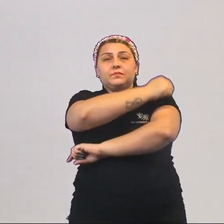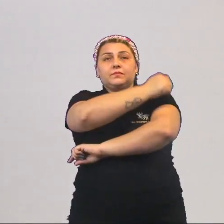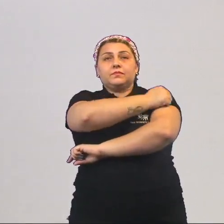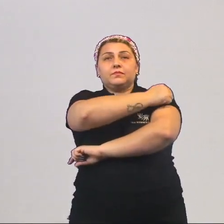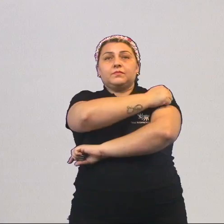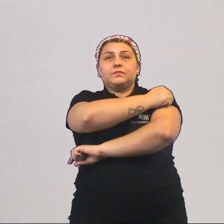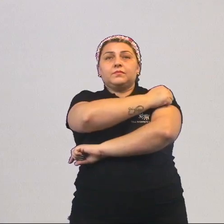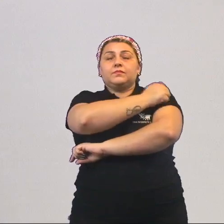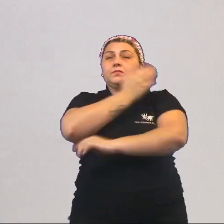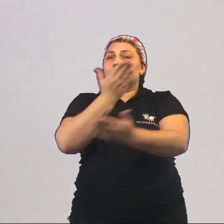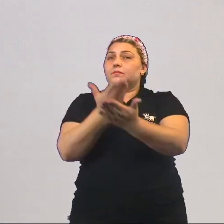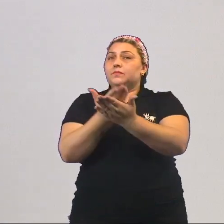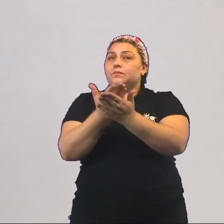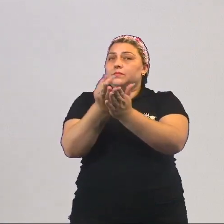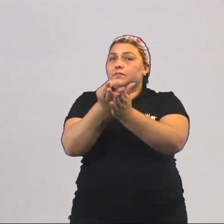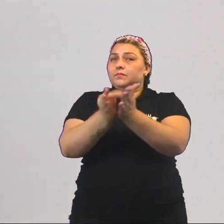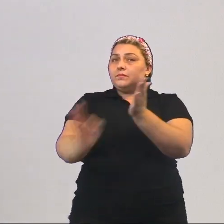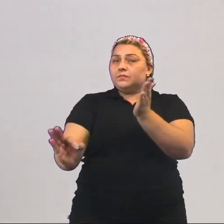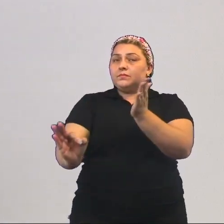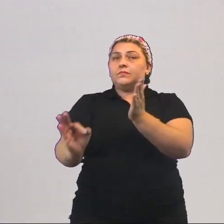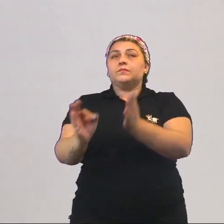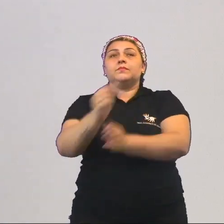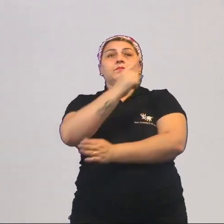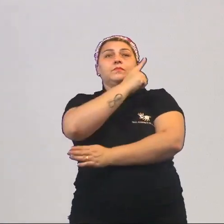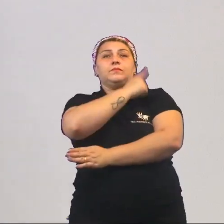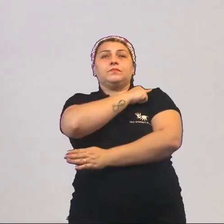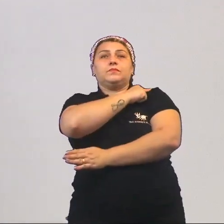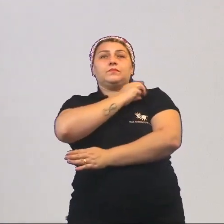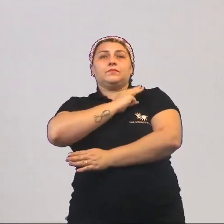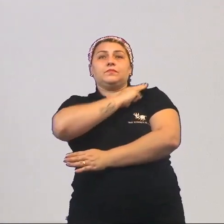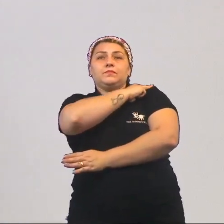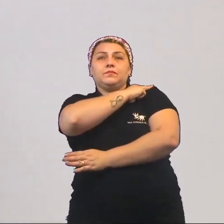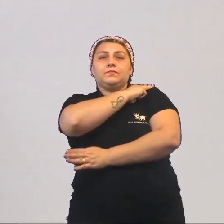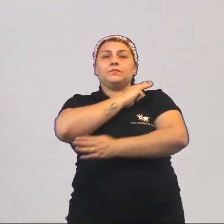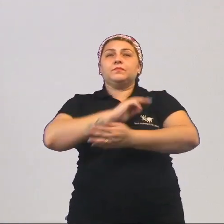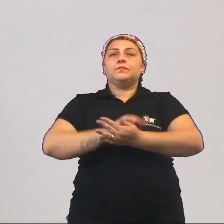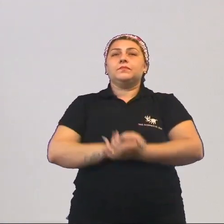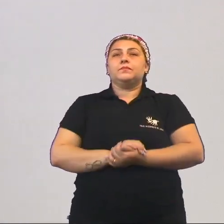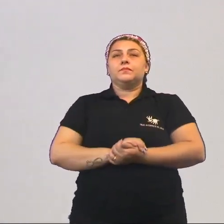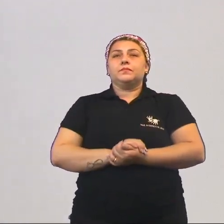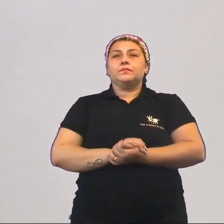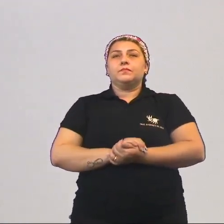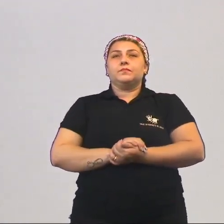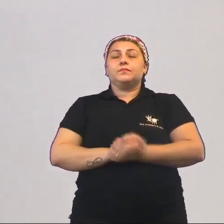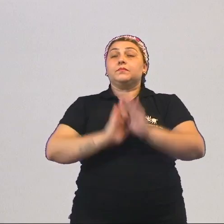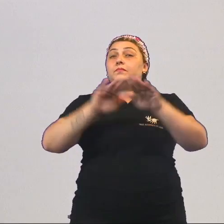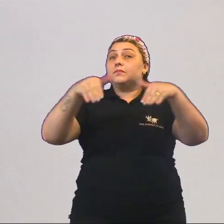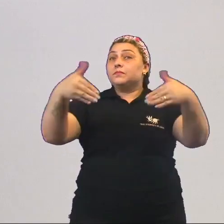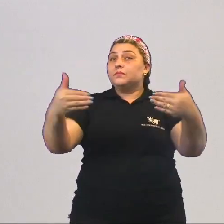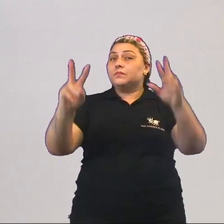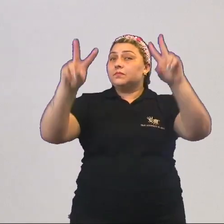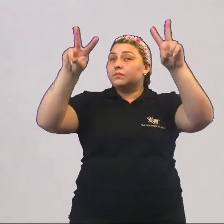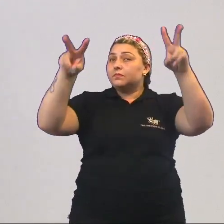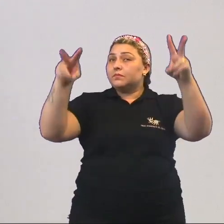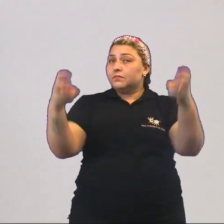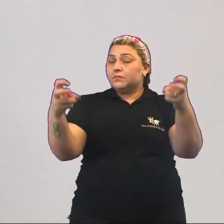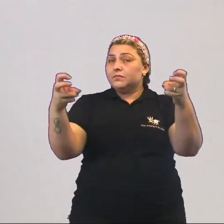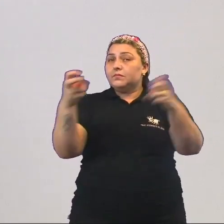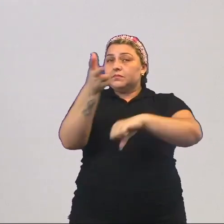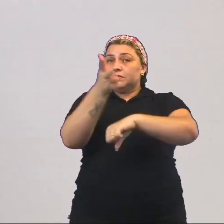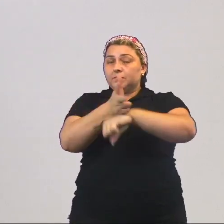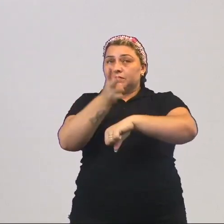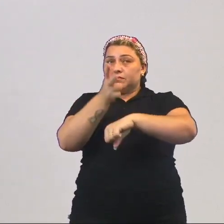alunas que estão devidamente matriculados na primeira série do Ensino Médio. E qual o tema da nossa